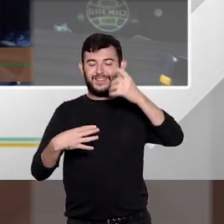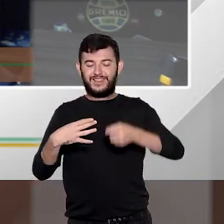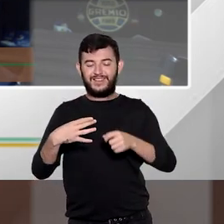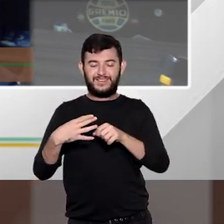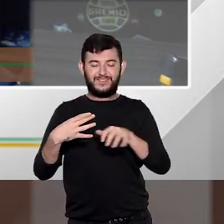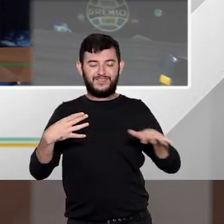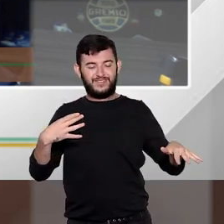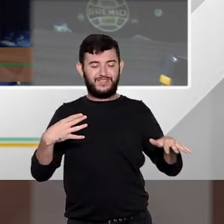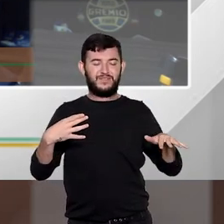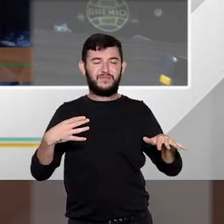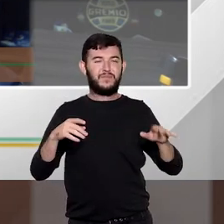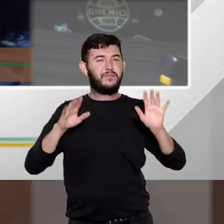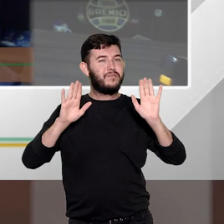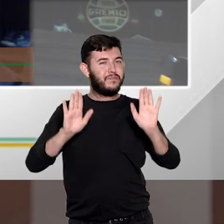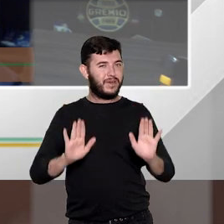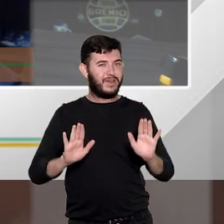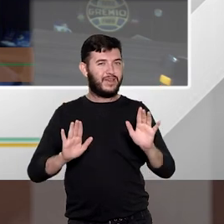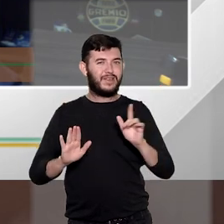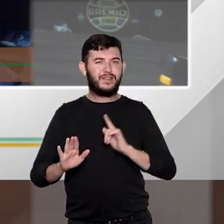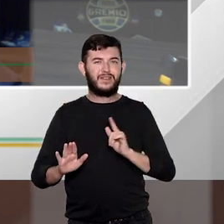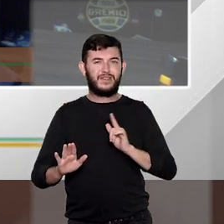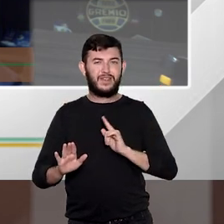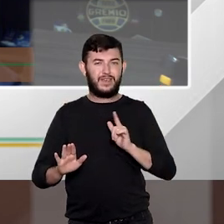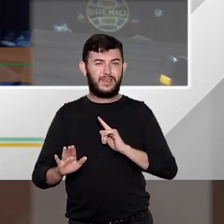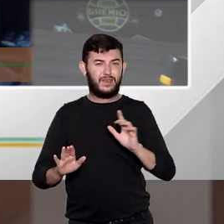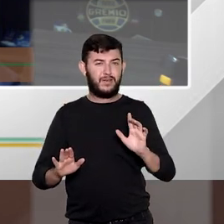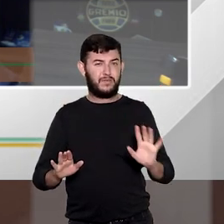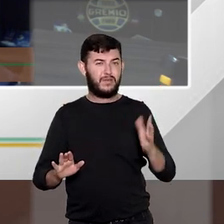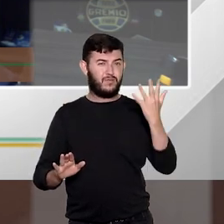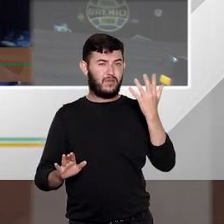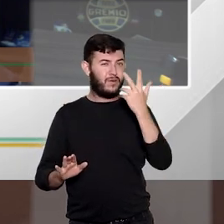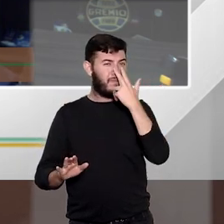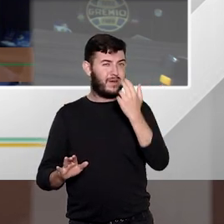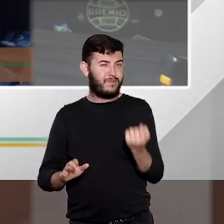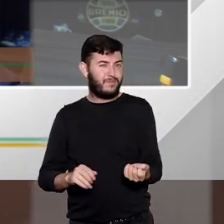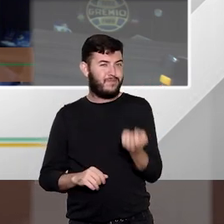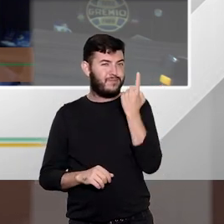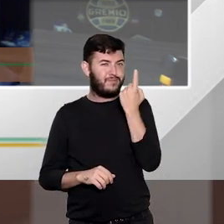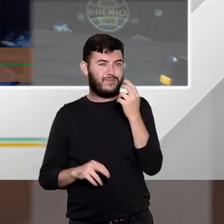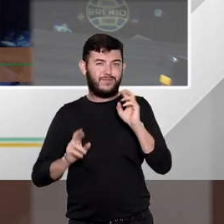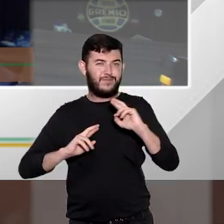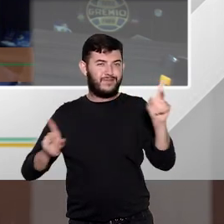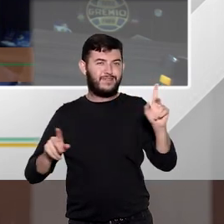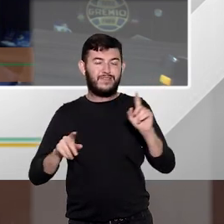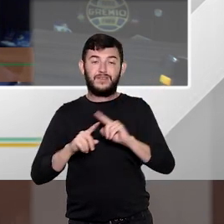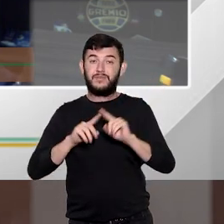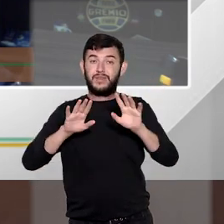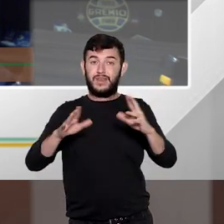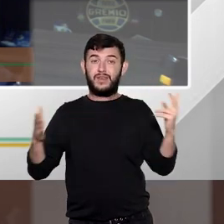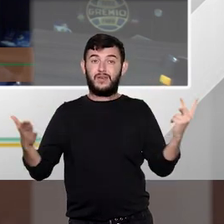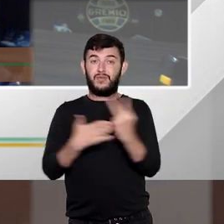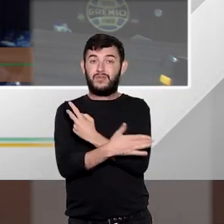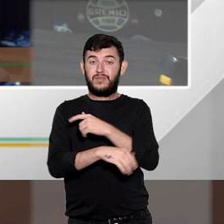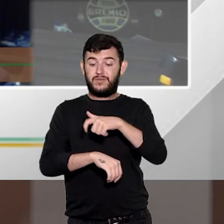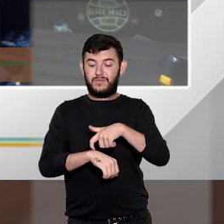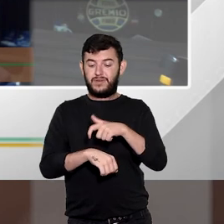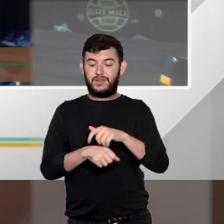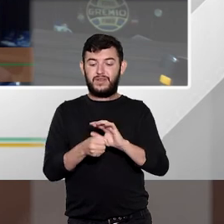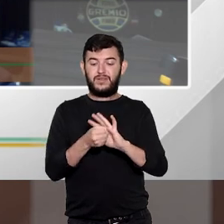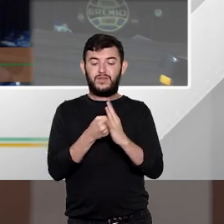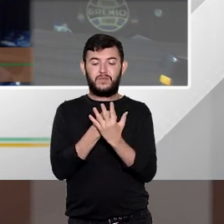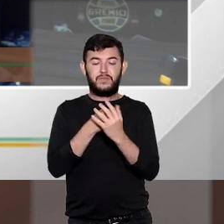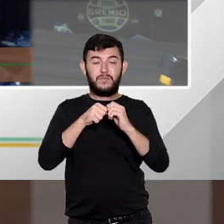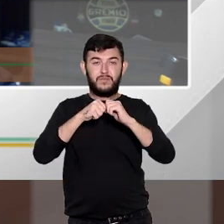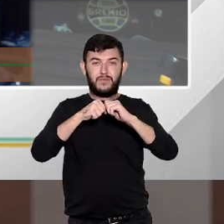uma exceção tem um porém aí nessa época de pandemia nesse